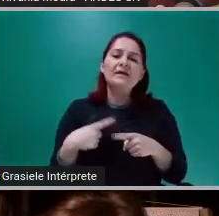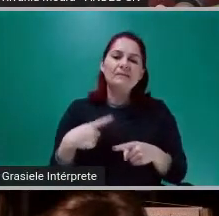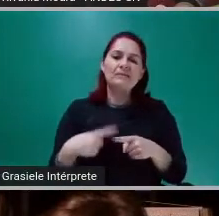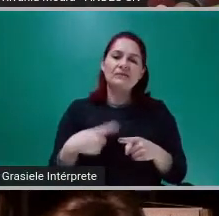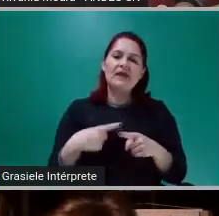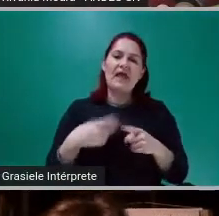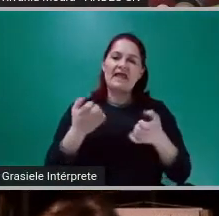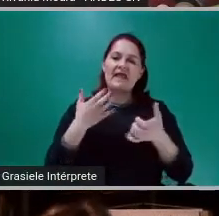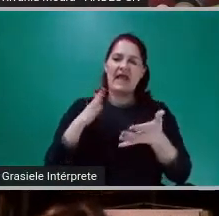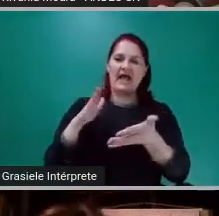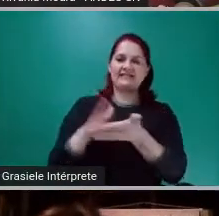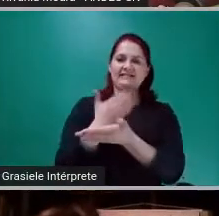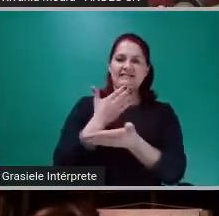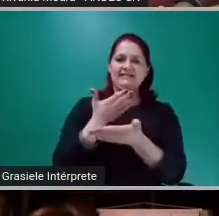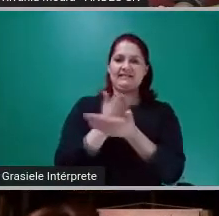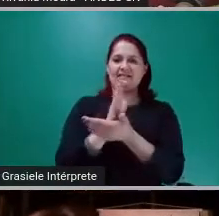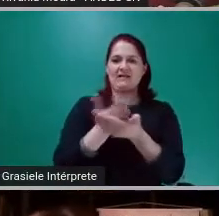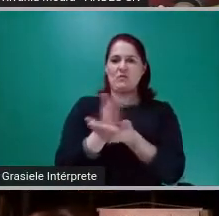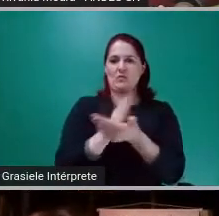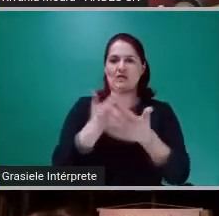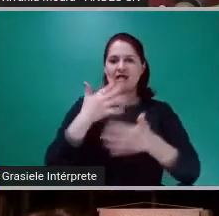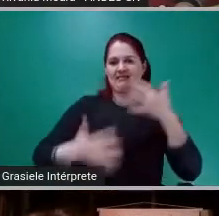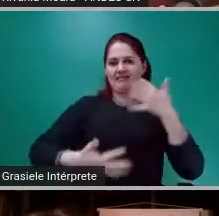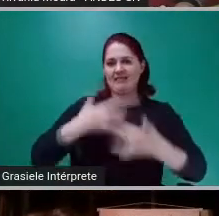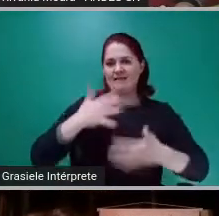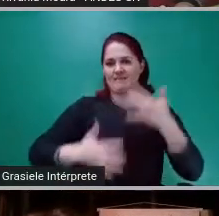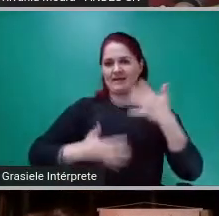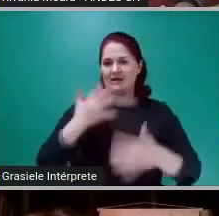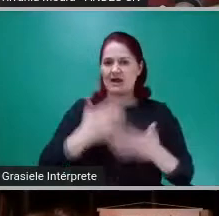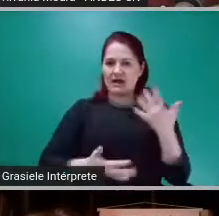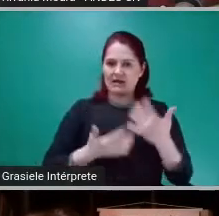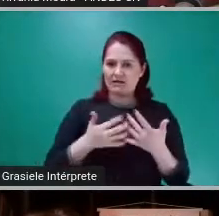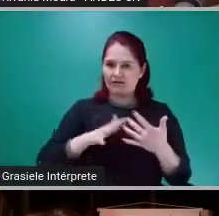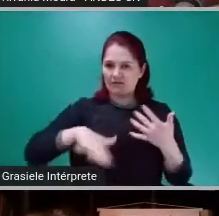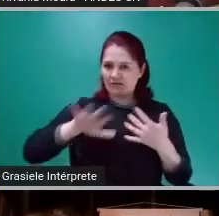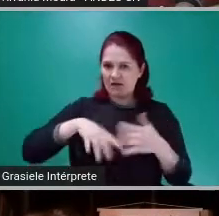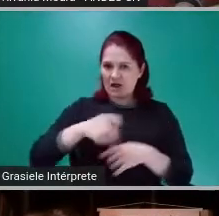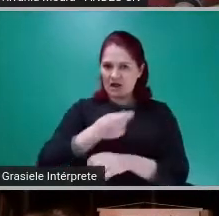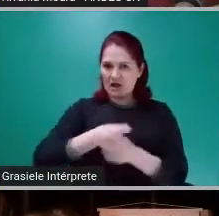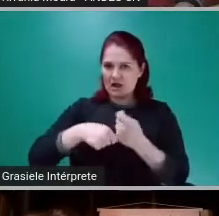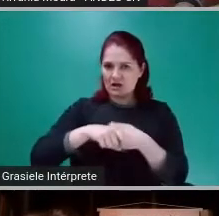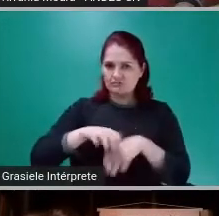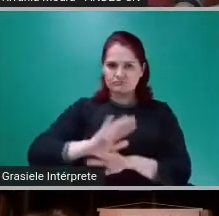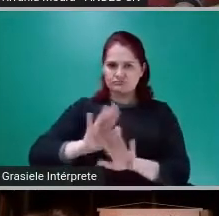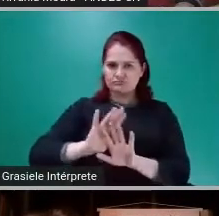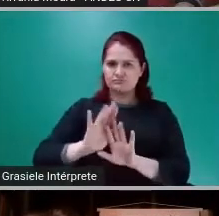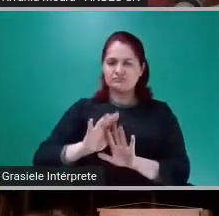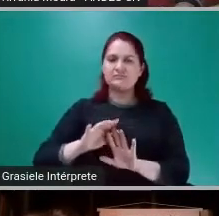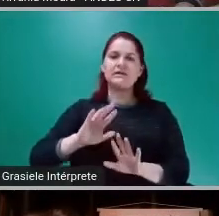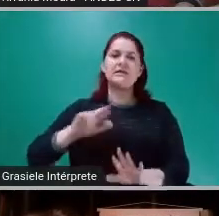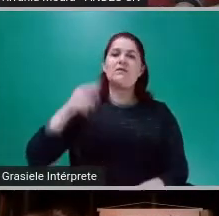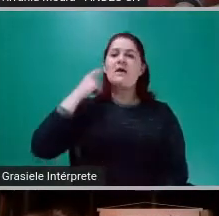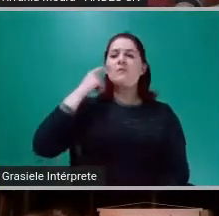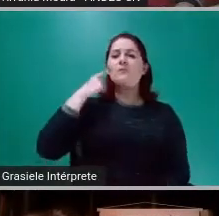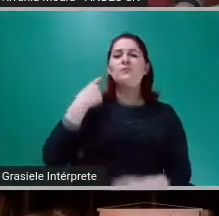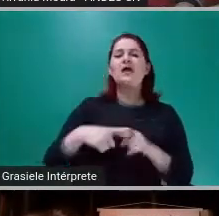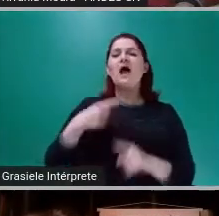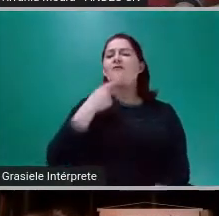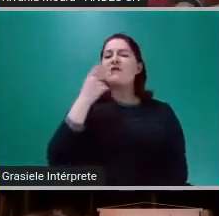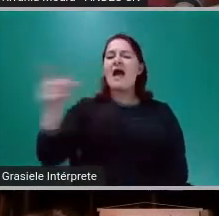atrapalhando a racionalidade econômica. Não é porque ela não entende de economia, como dizem alguns